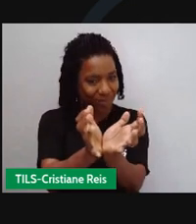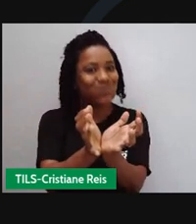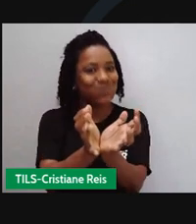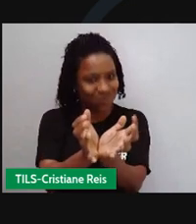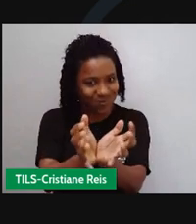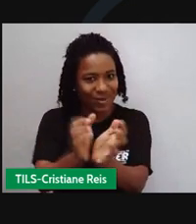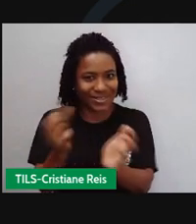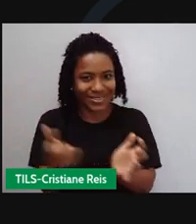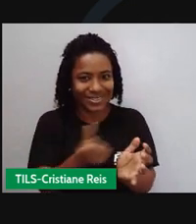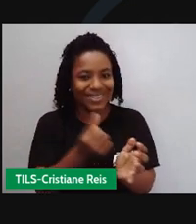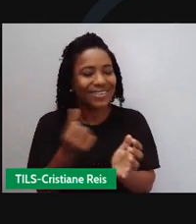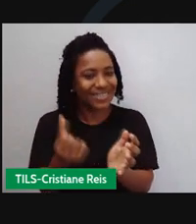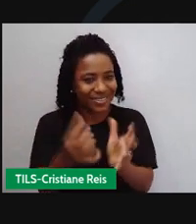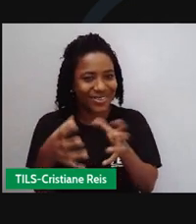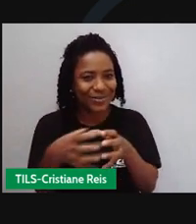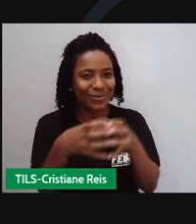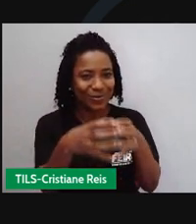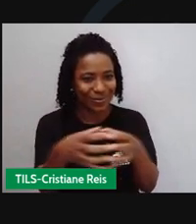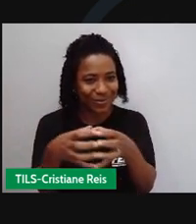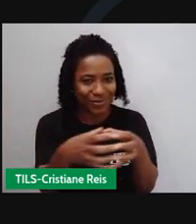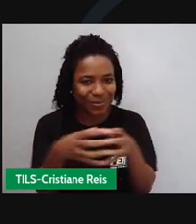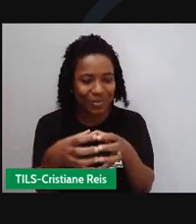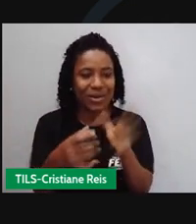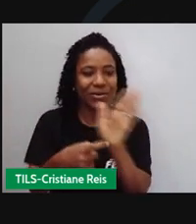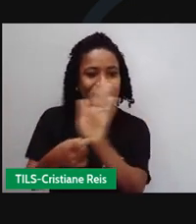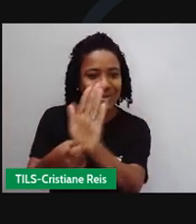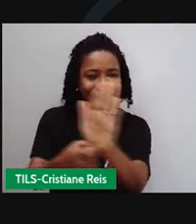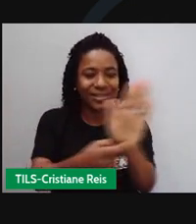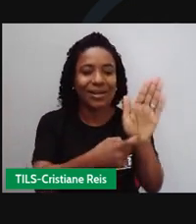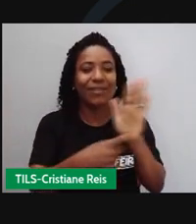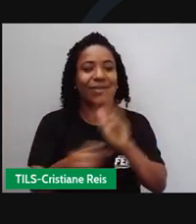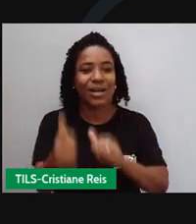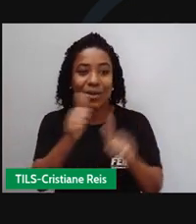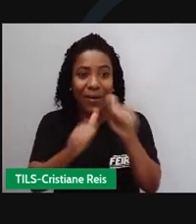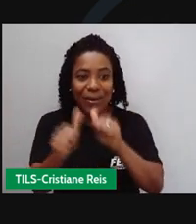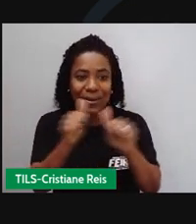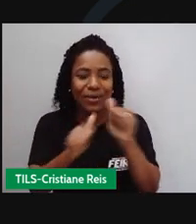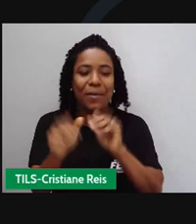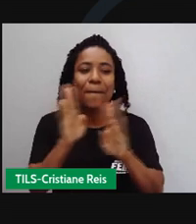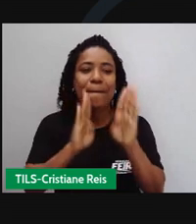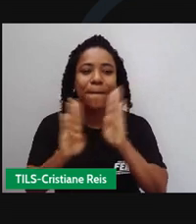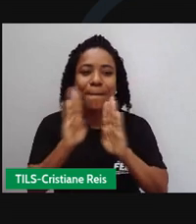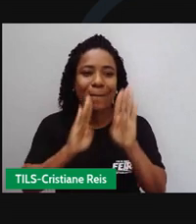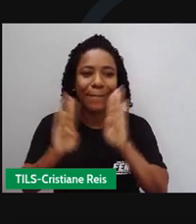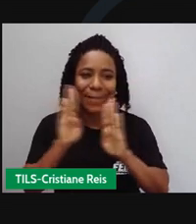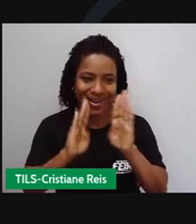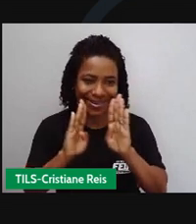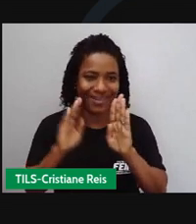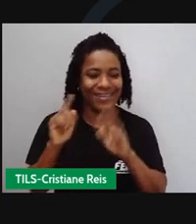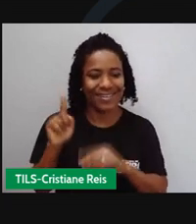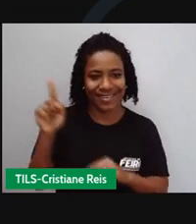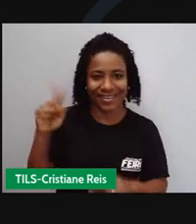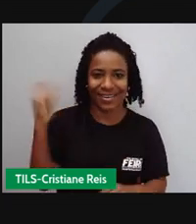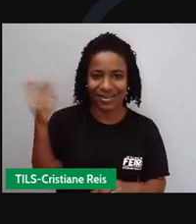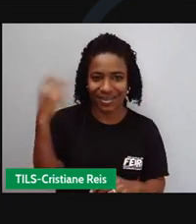apresentava profissionalmente em bares na capital gaúcha. Entre 1962 e